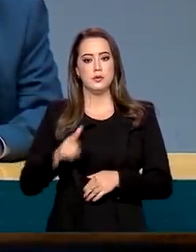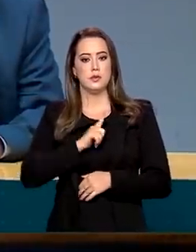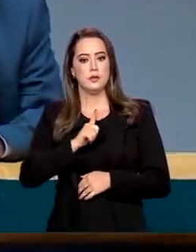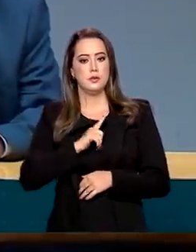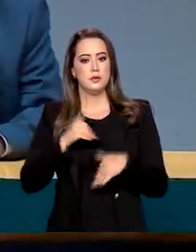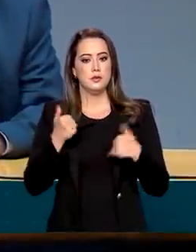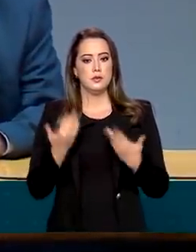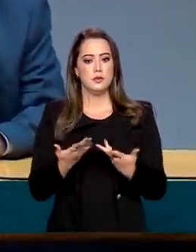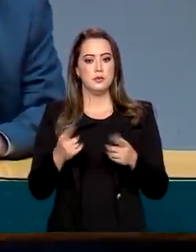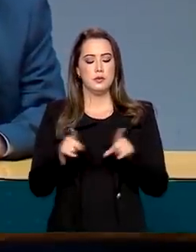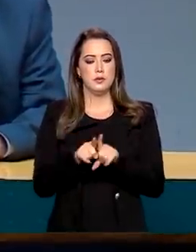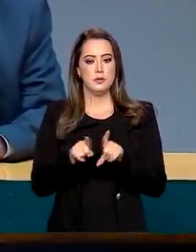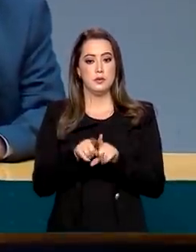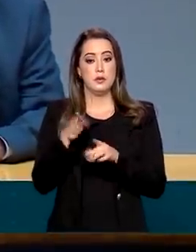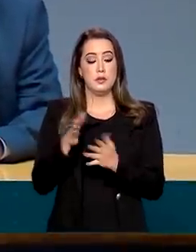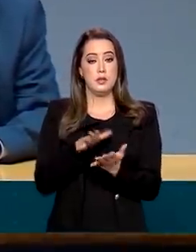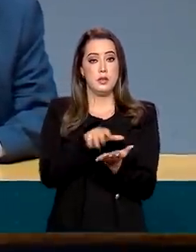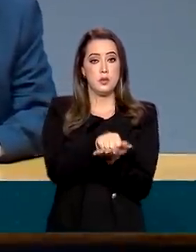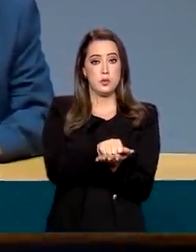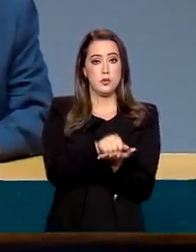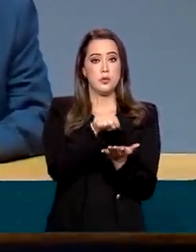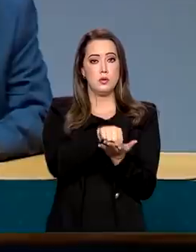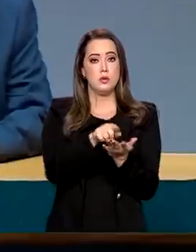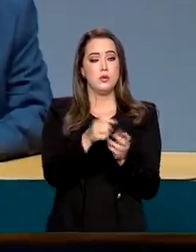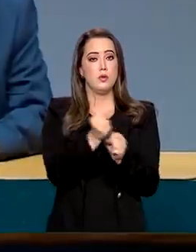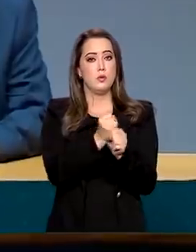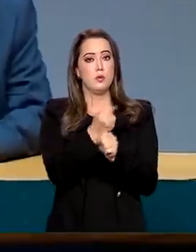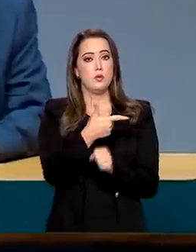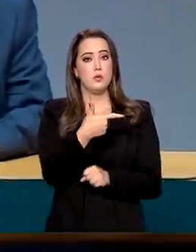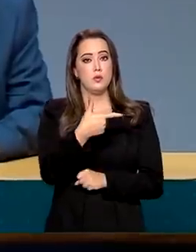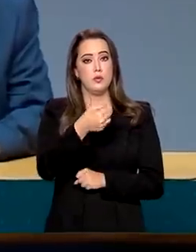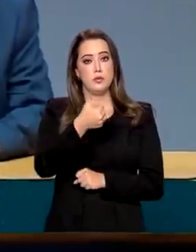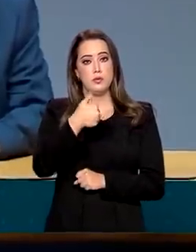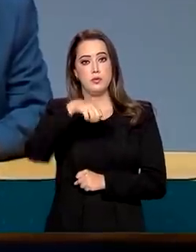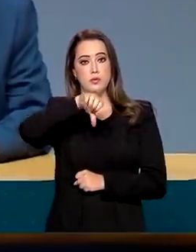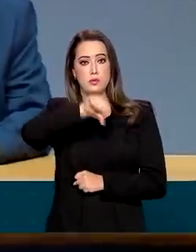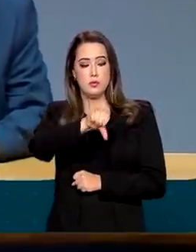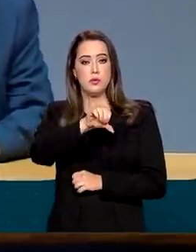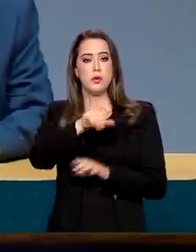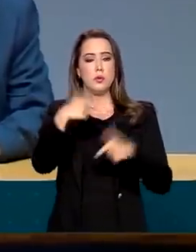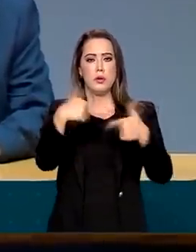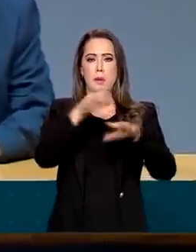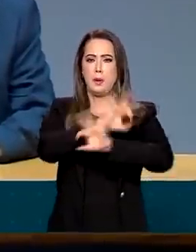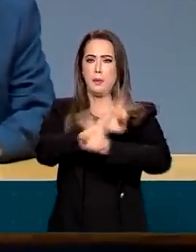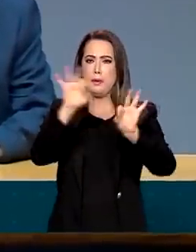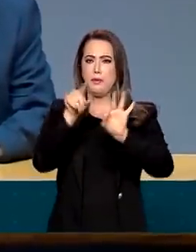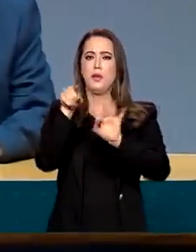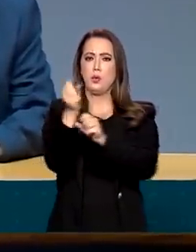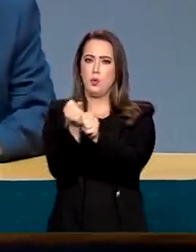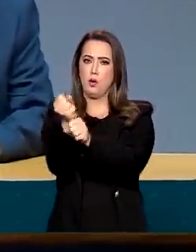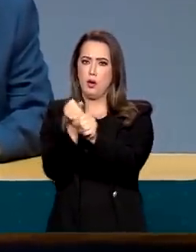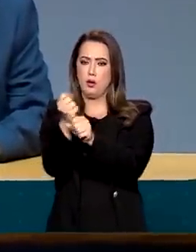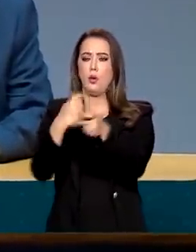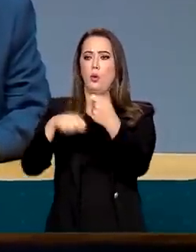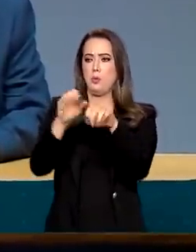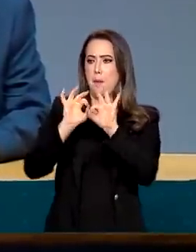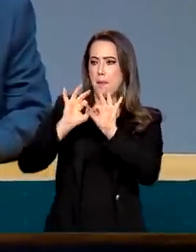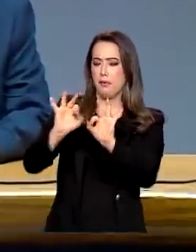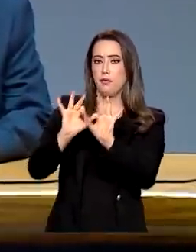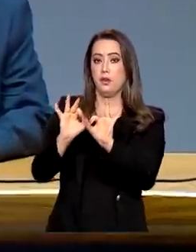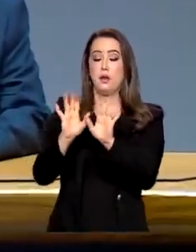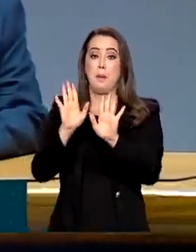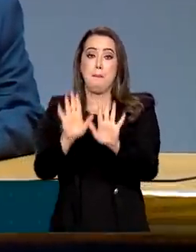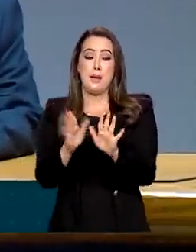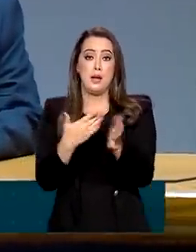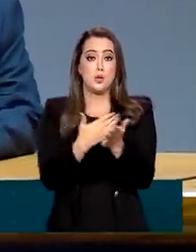E ele assumiu em 2019, fez um brilhante trabalho naquele ano. A nossa economia estava indo muito bem quando